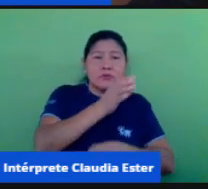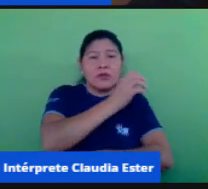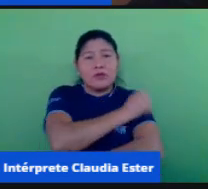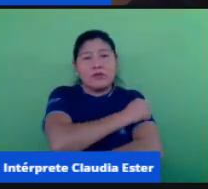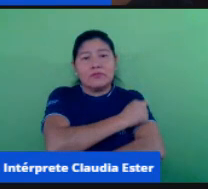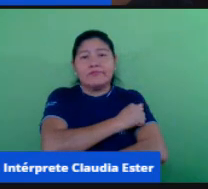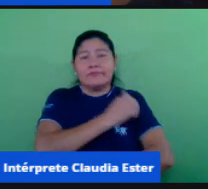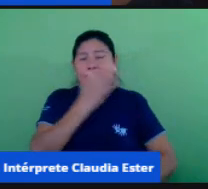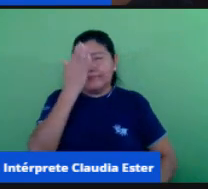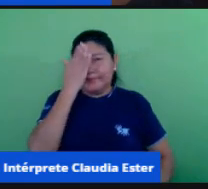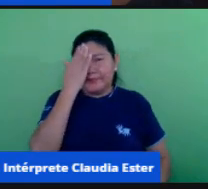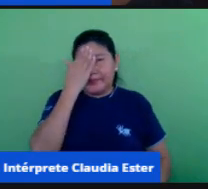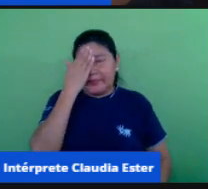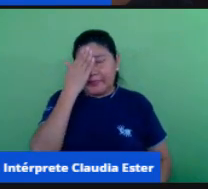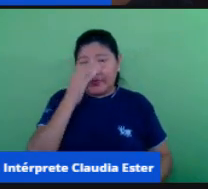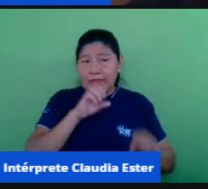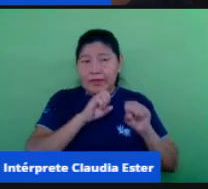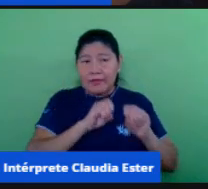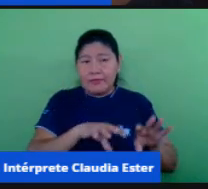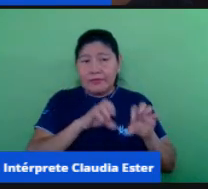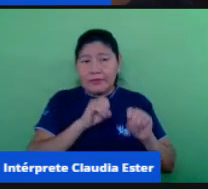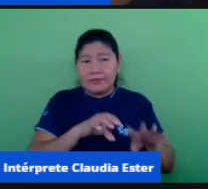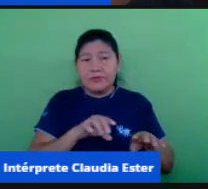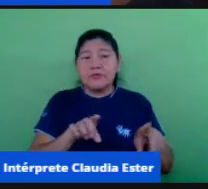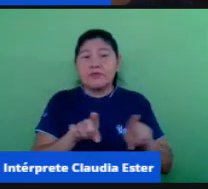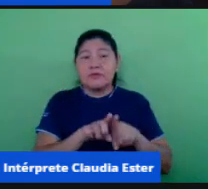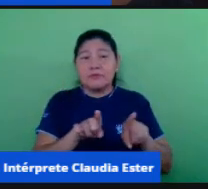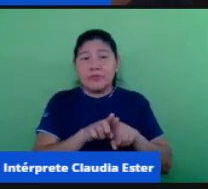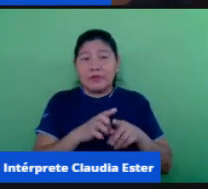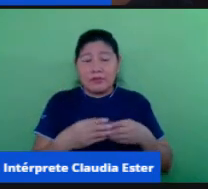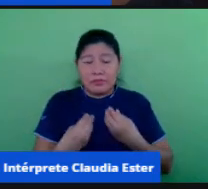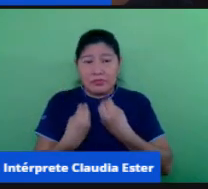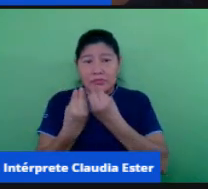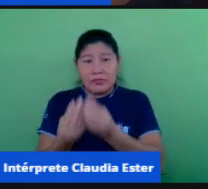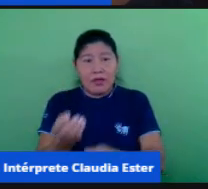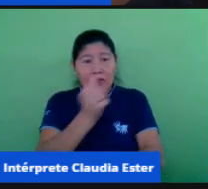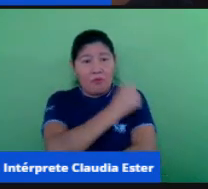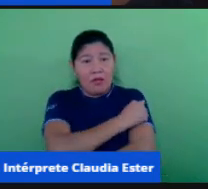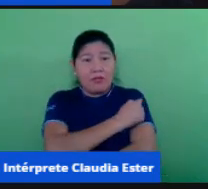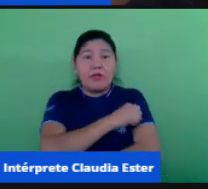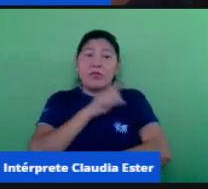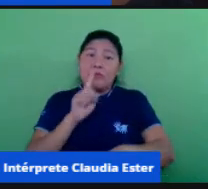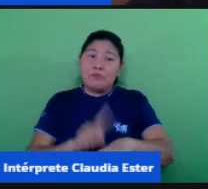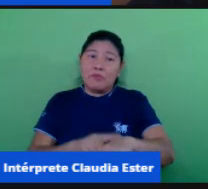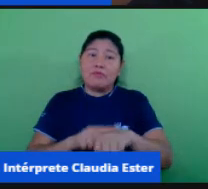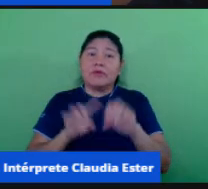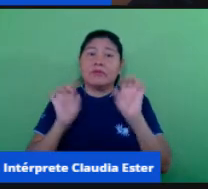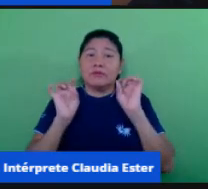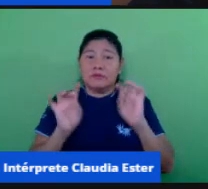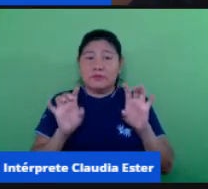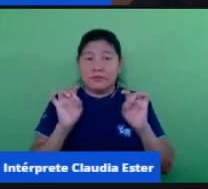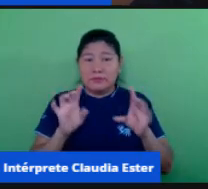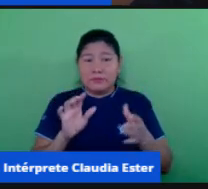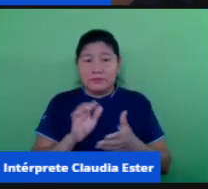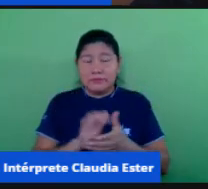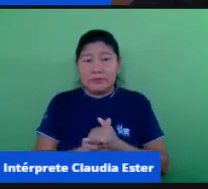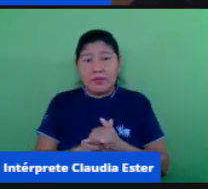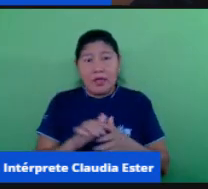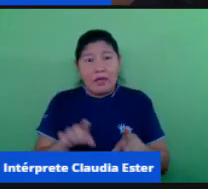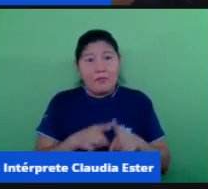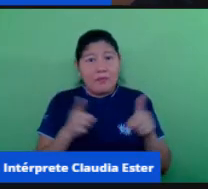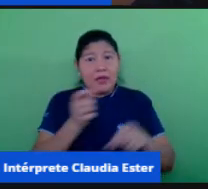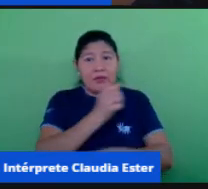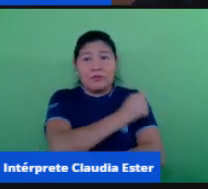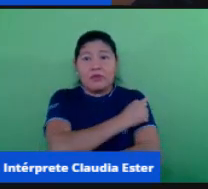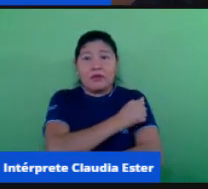ensino remoto ele proporciona autonomia para o aluno também mas isso não quer dizer que no horário de aula o aluno